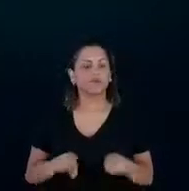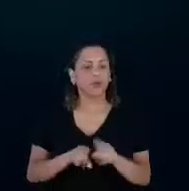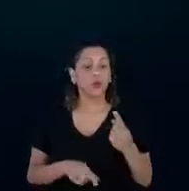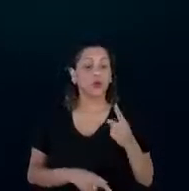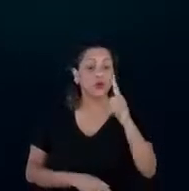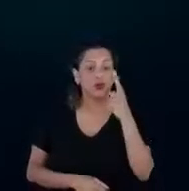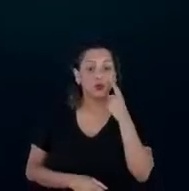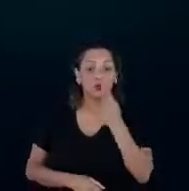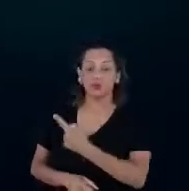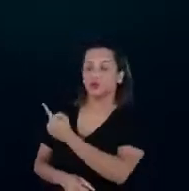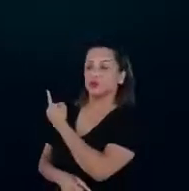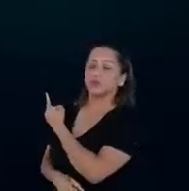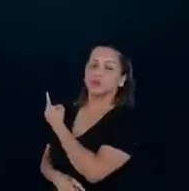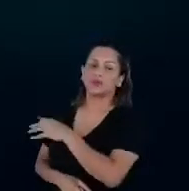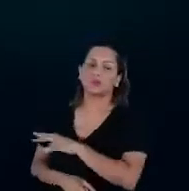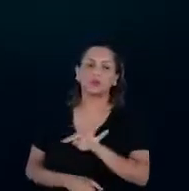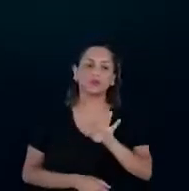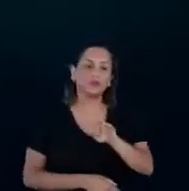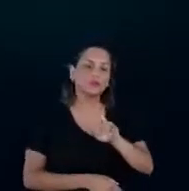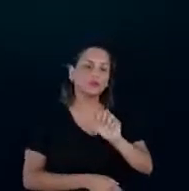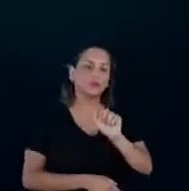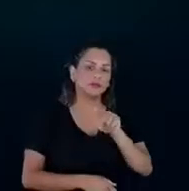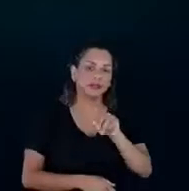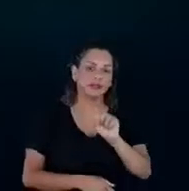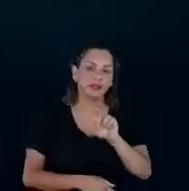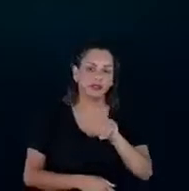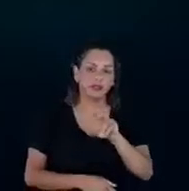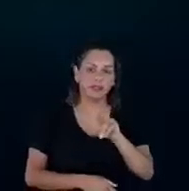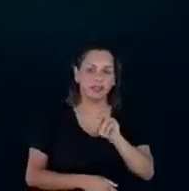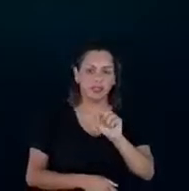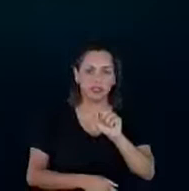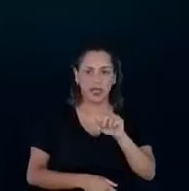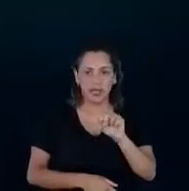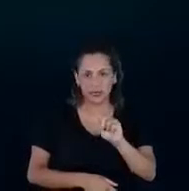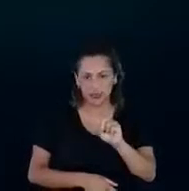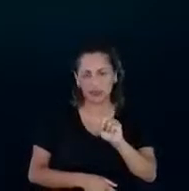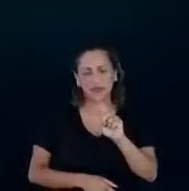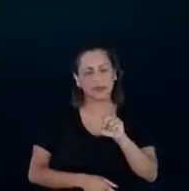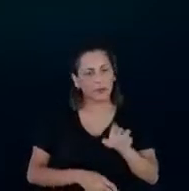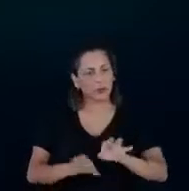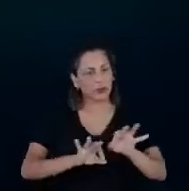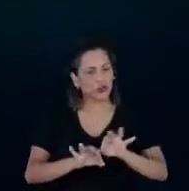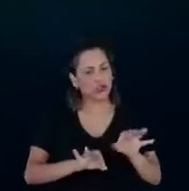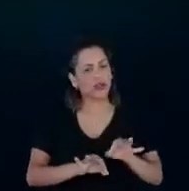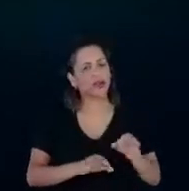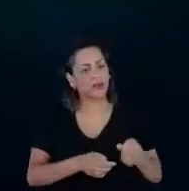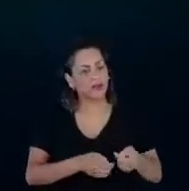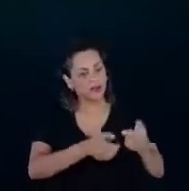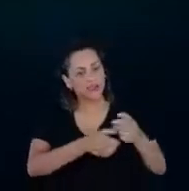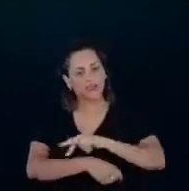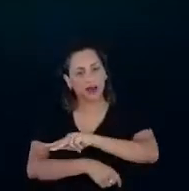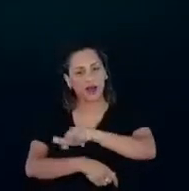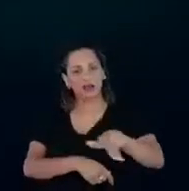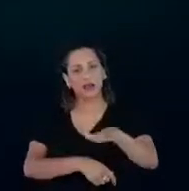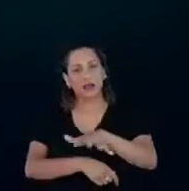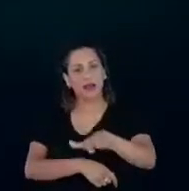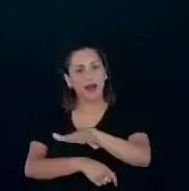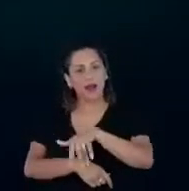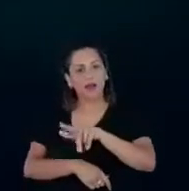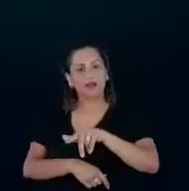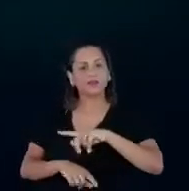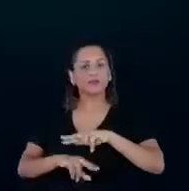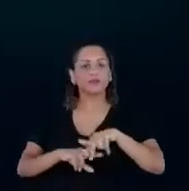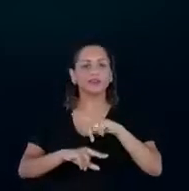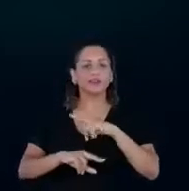beneficiam diversos setores, então, por isso que a gente dá esse nome, a gente batiza dessa forma, porque ele atinge diversos